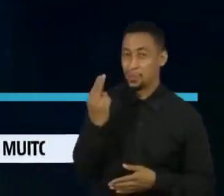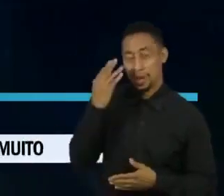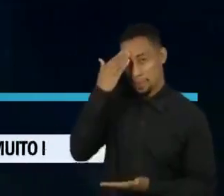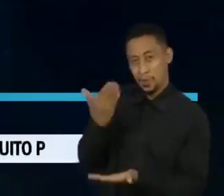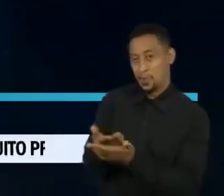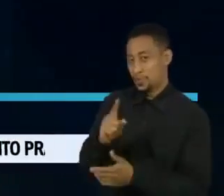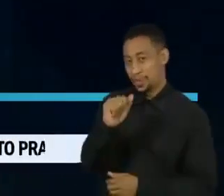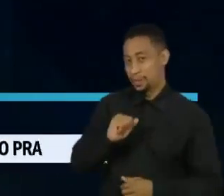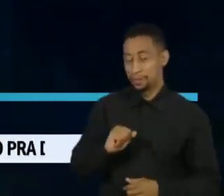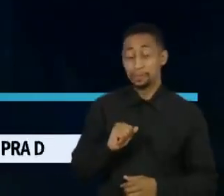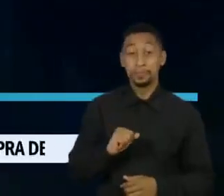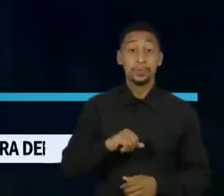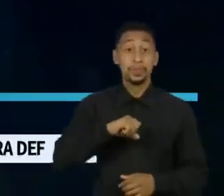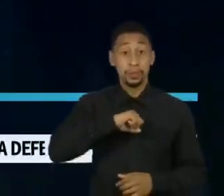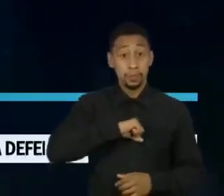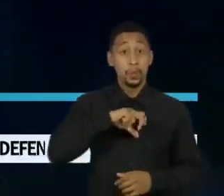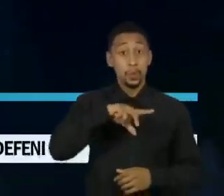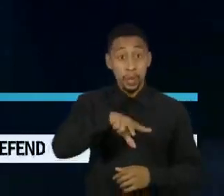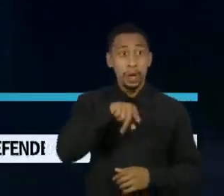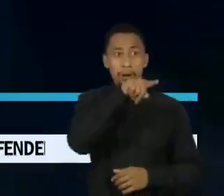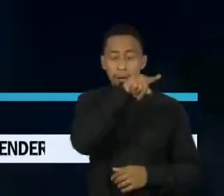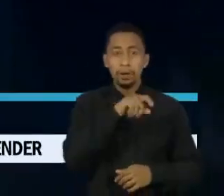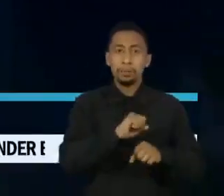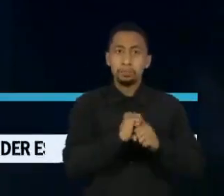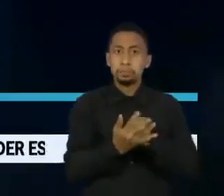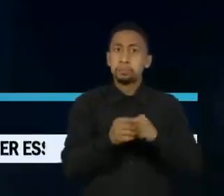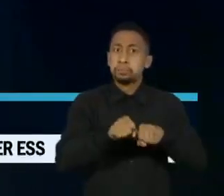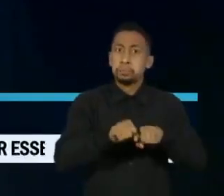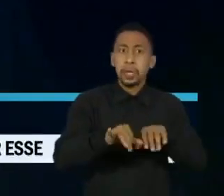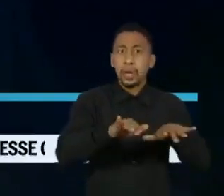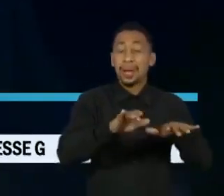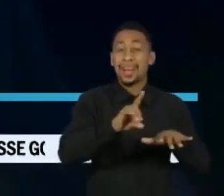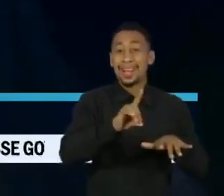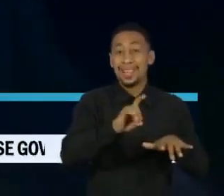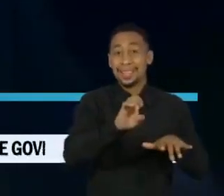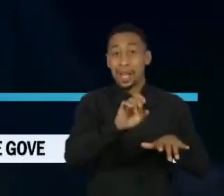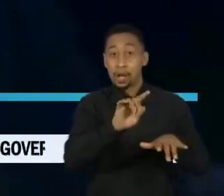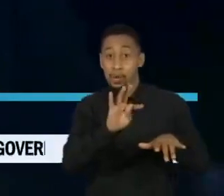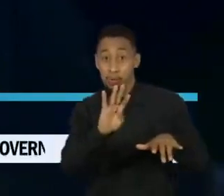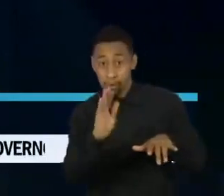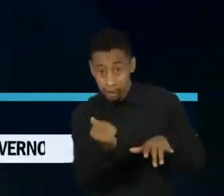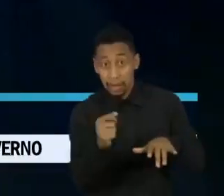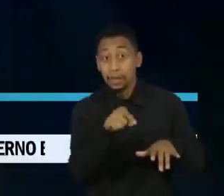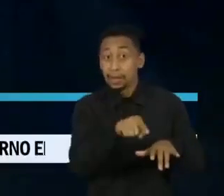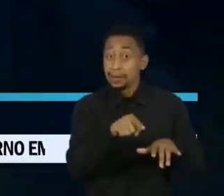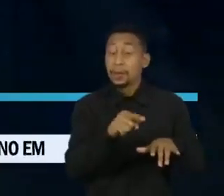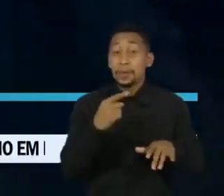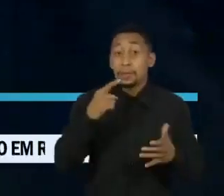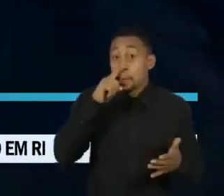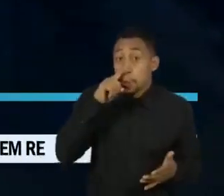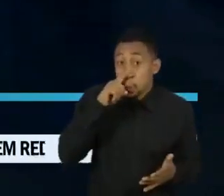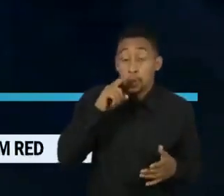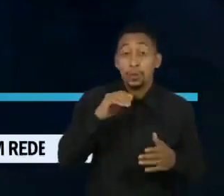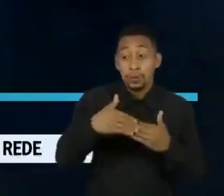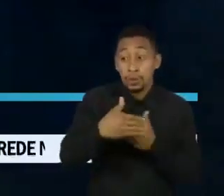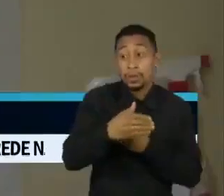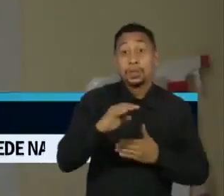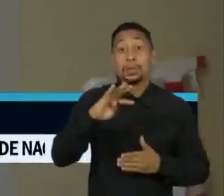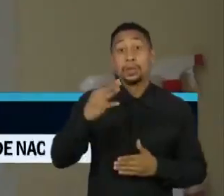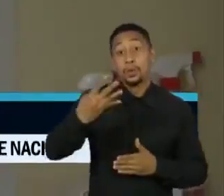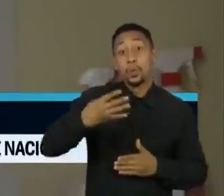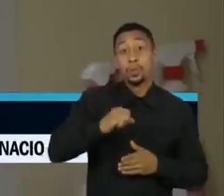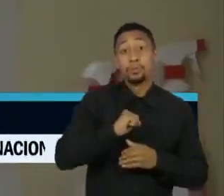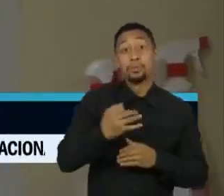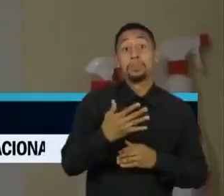Portugal sofre com a variante delta do coronavírus e uma quarta onda já é vista como uma possibilidade pelas autoridades do país.